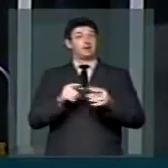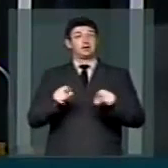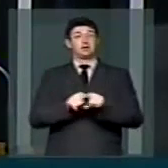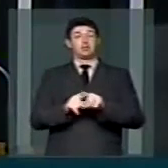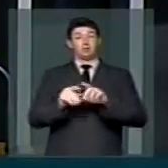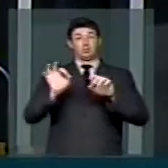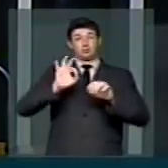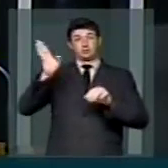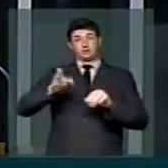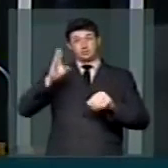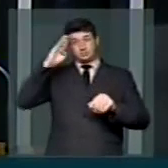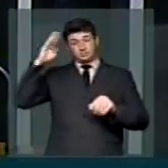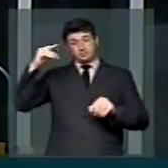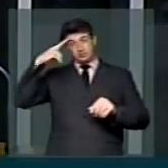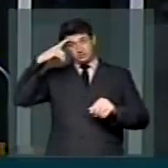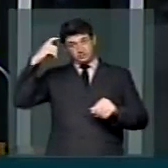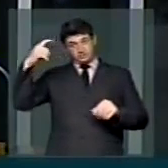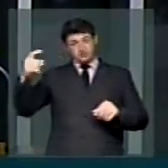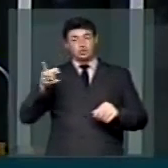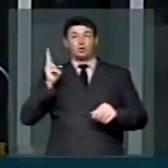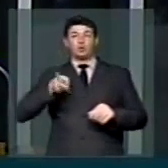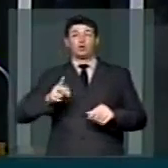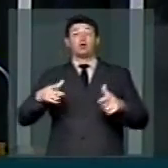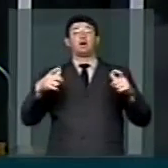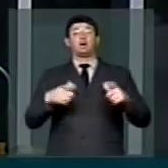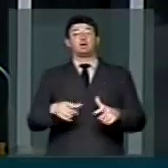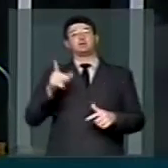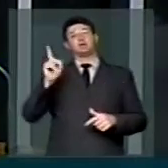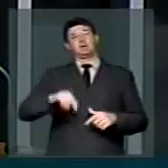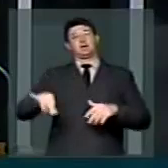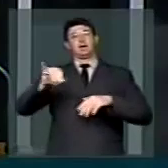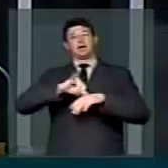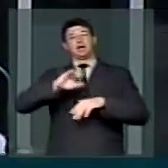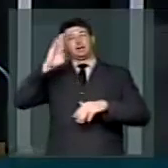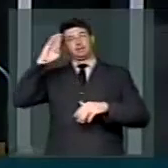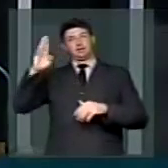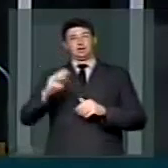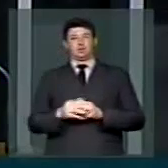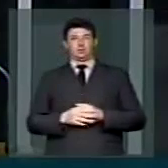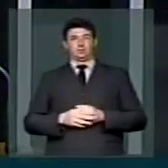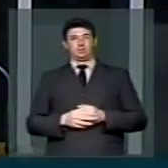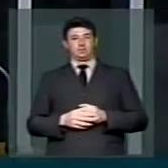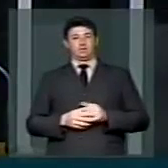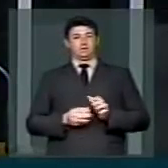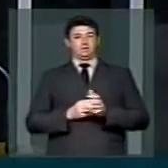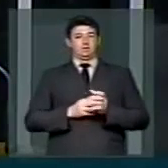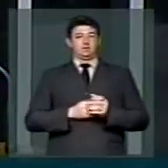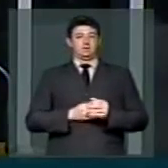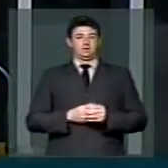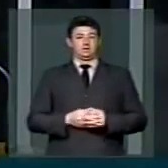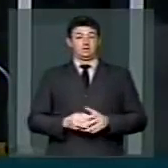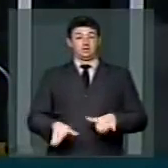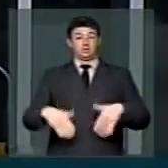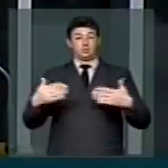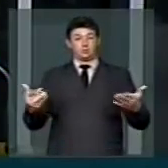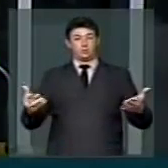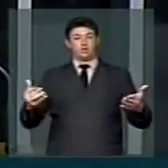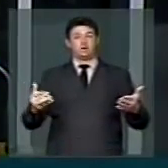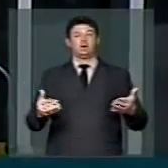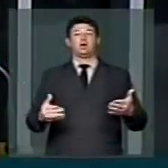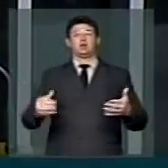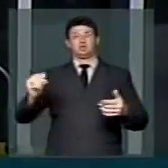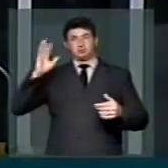percentuais da violência continuam nas grandes cidades. Quando se analisa a